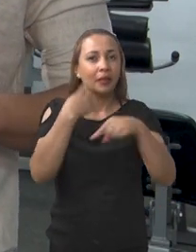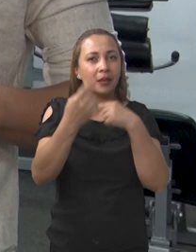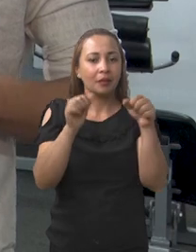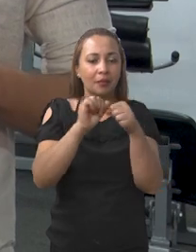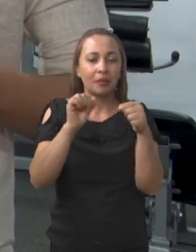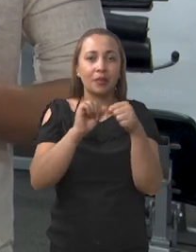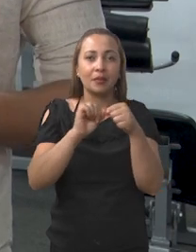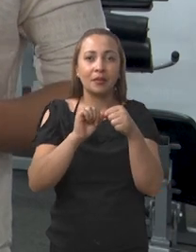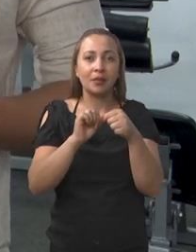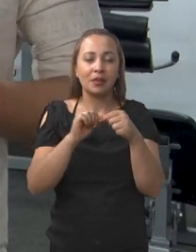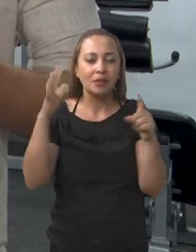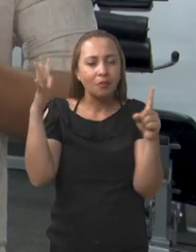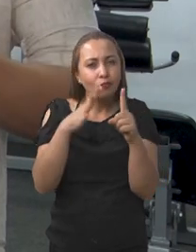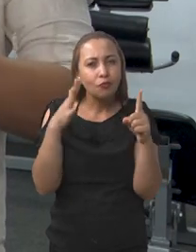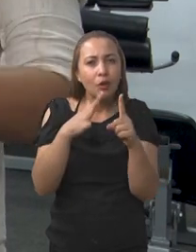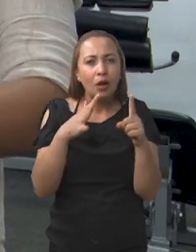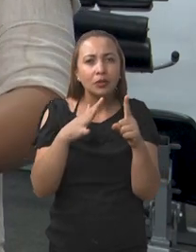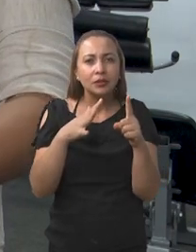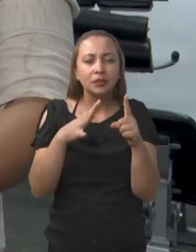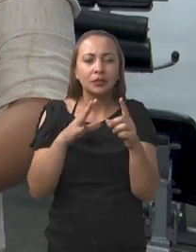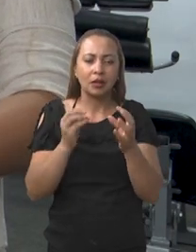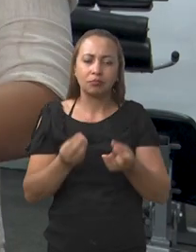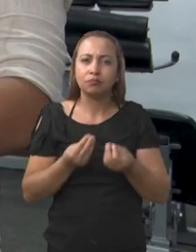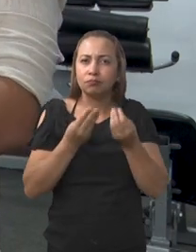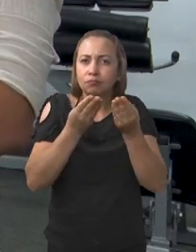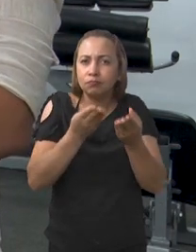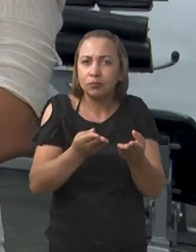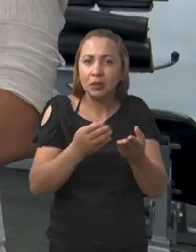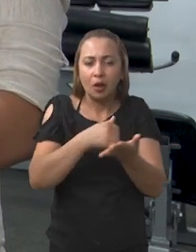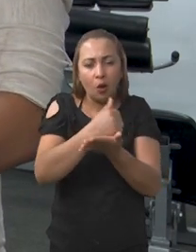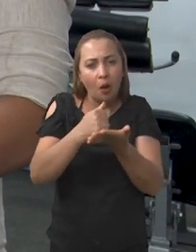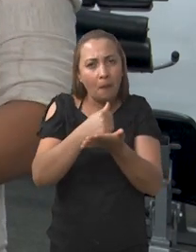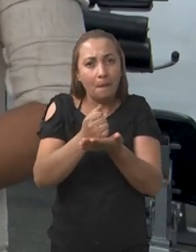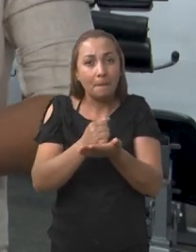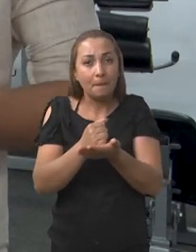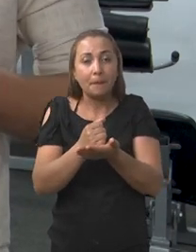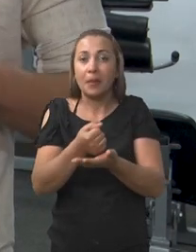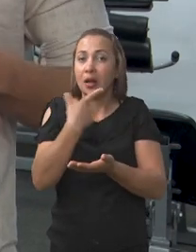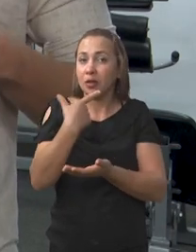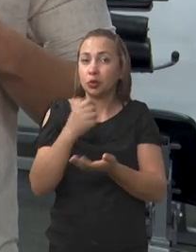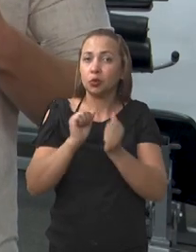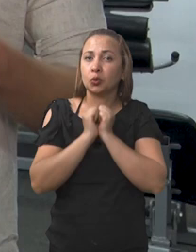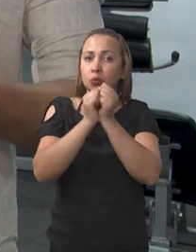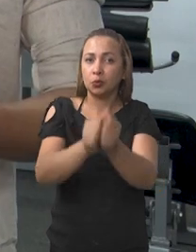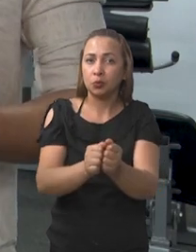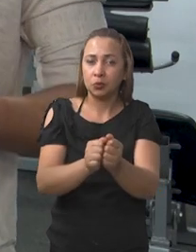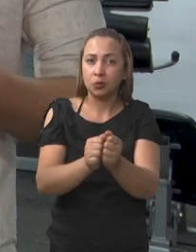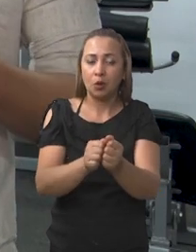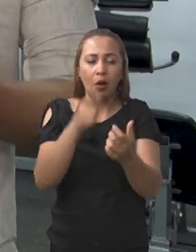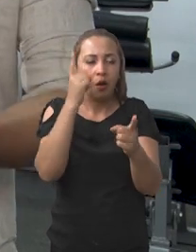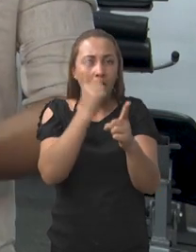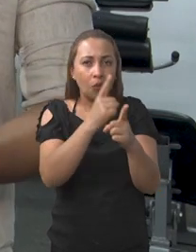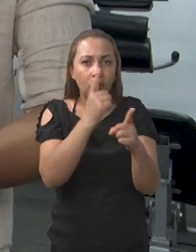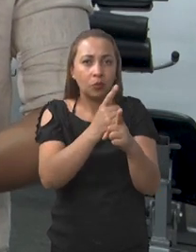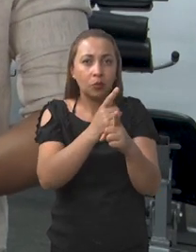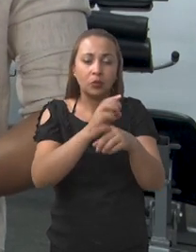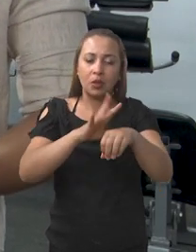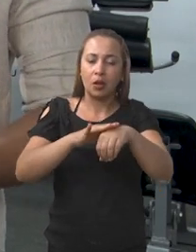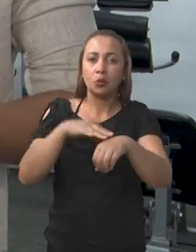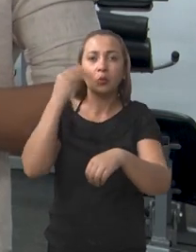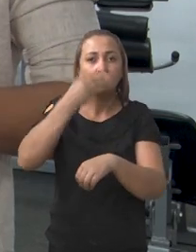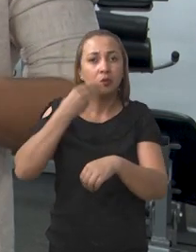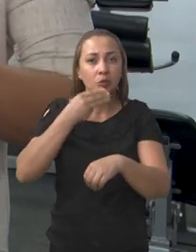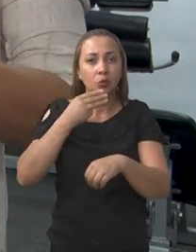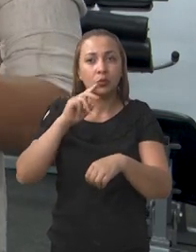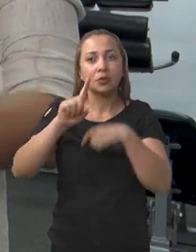realizávamos essa indução com essa administração de uma medicação. Diagnosticávamos o diabetes